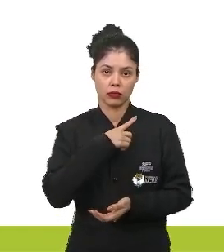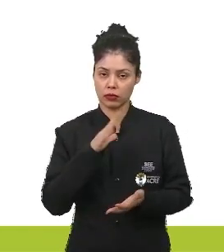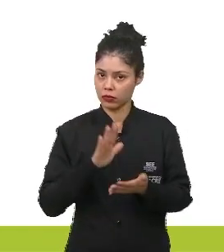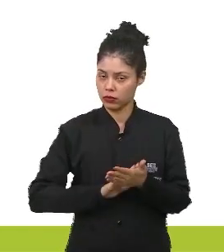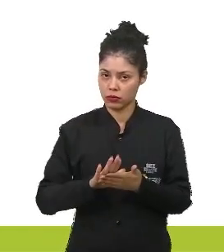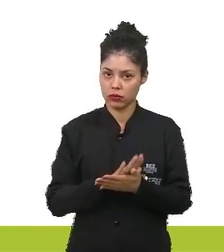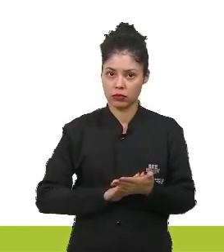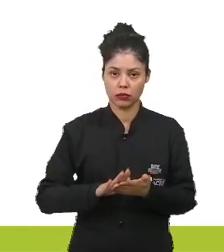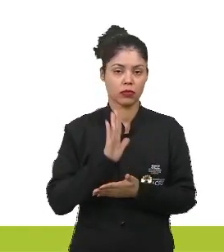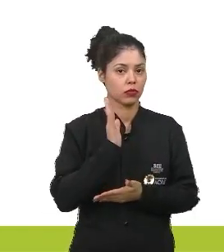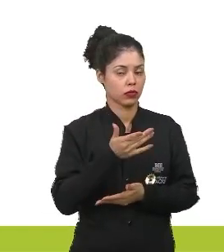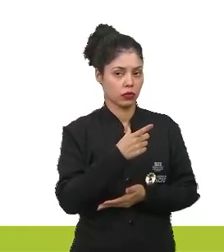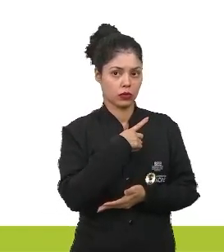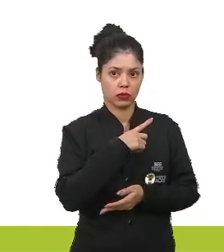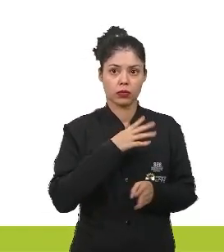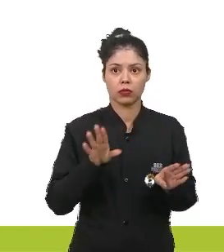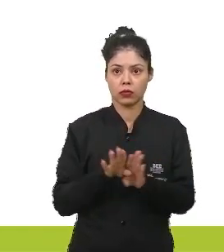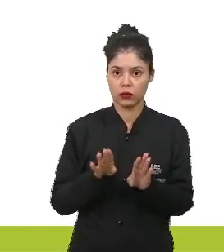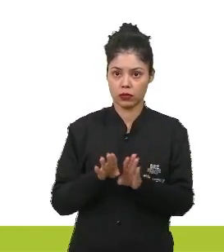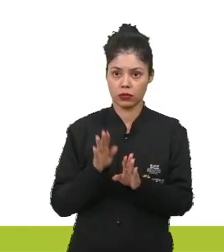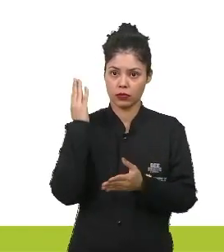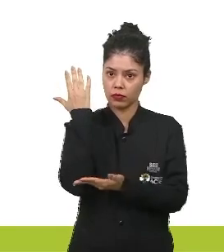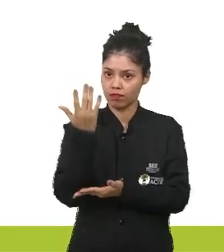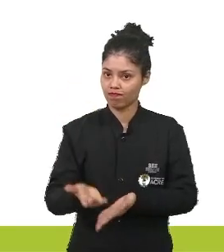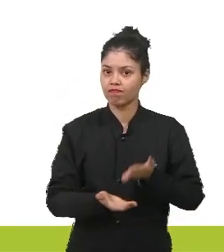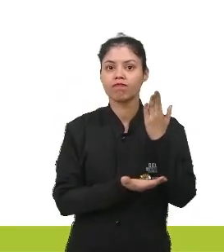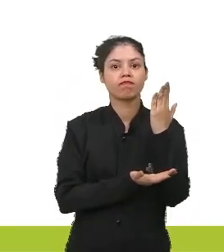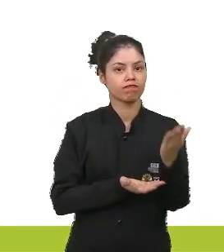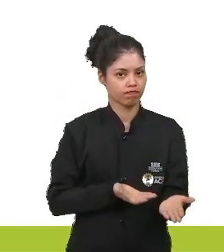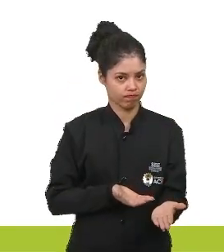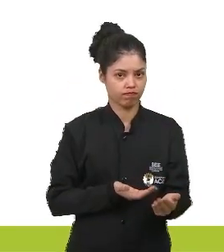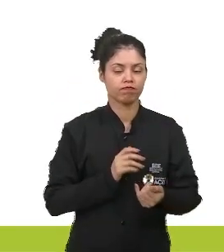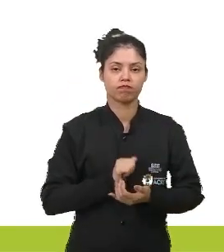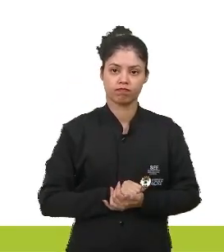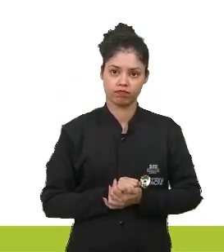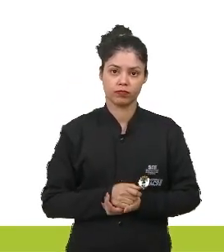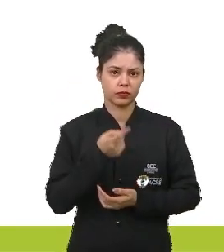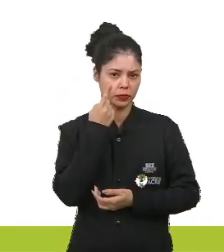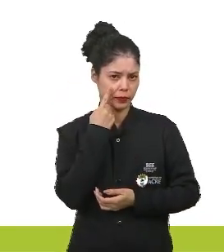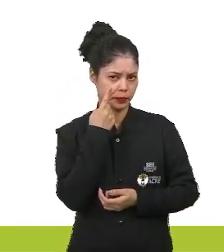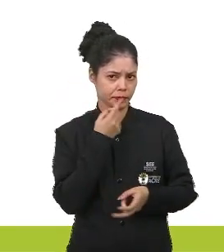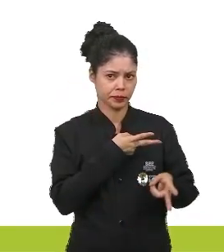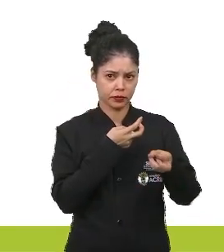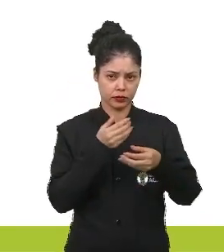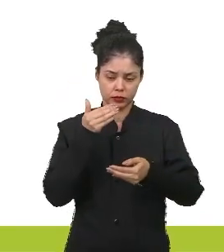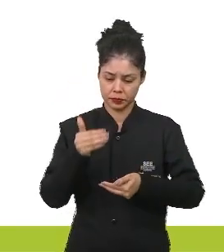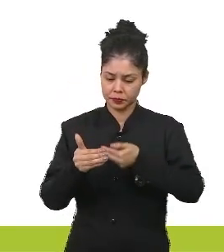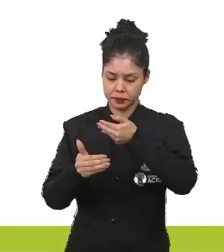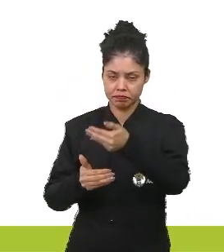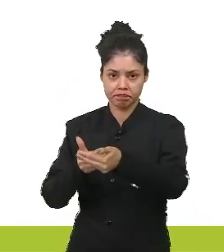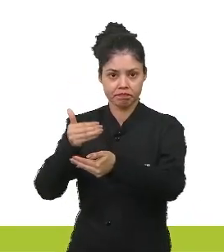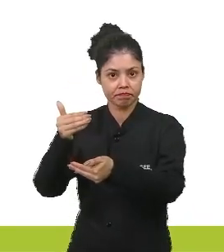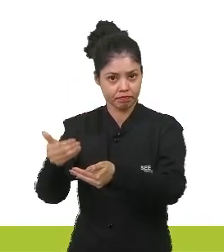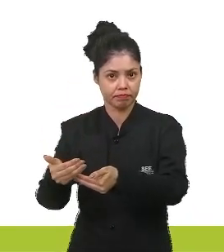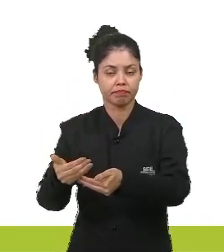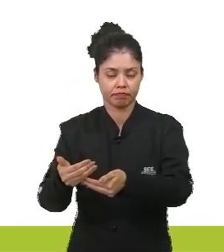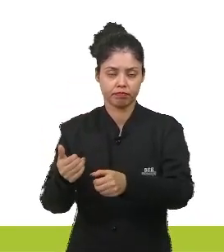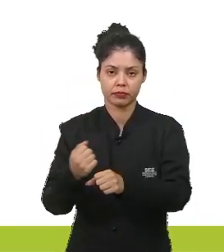nada ali, já teve e de repente desmataram. E percebam que ao longo dos anos,